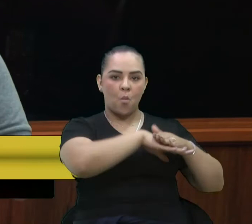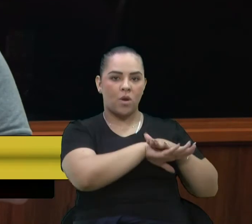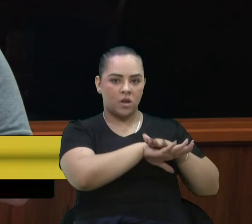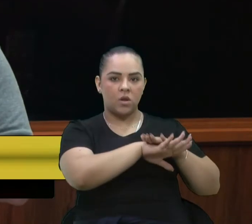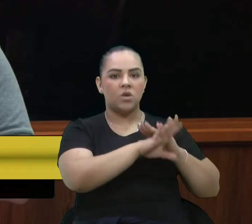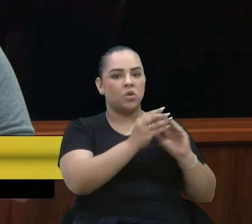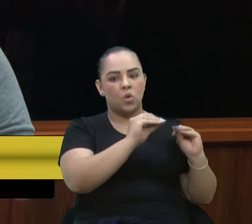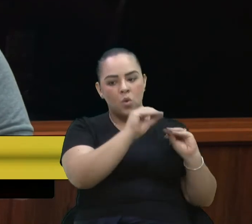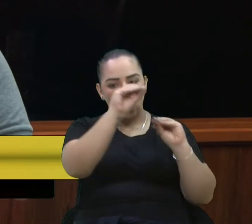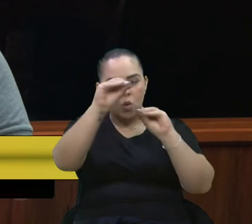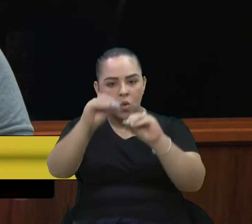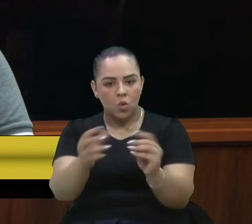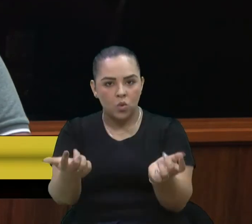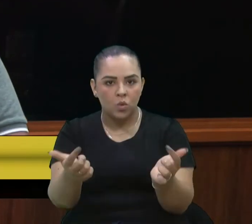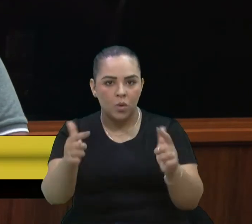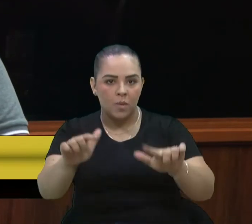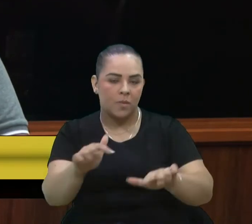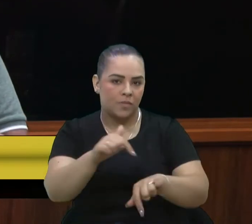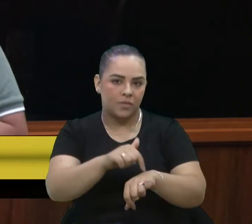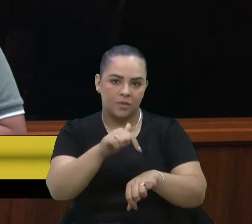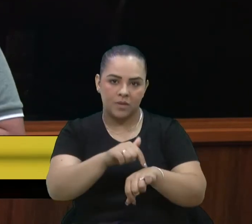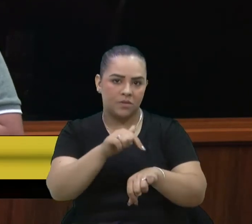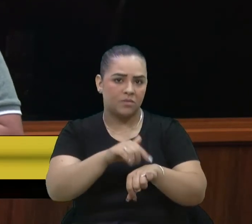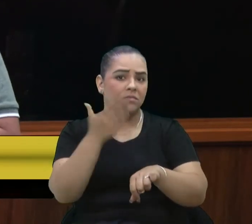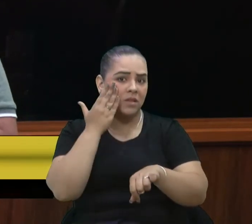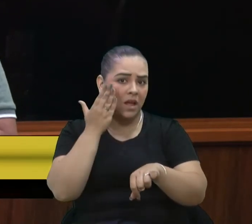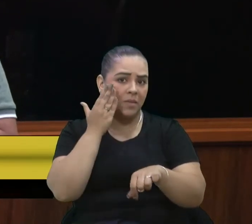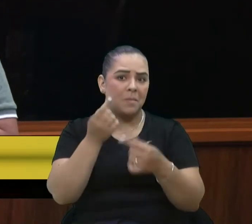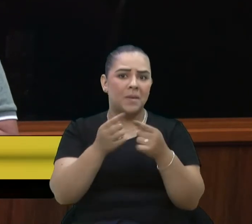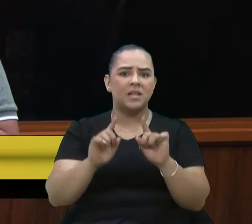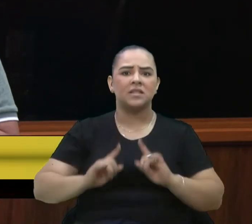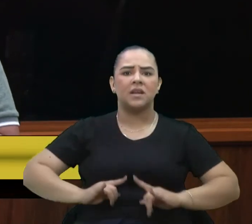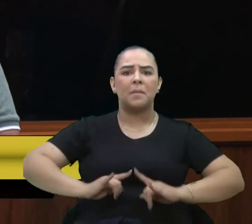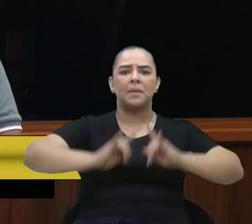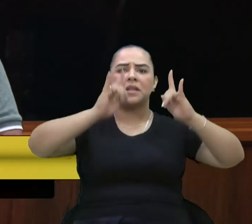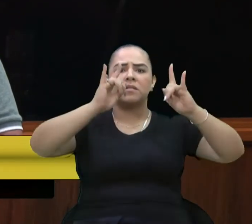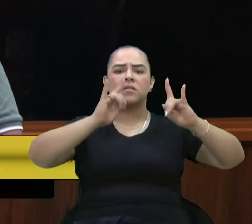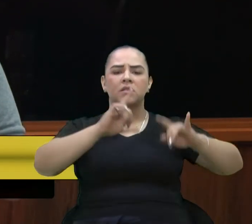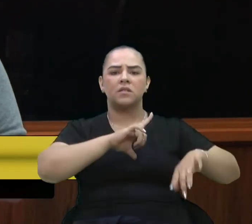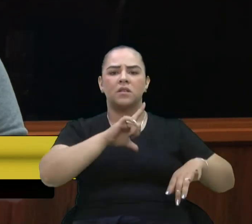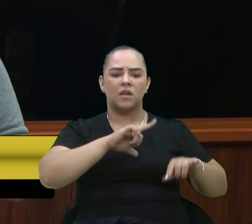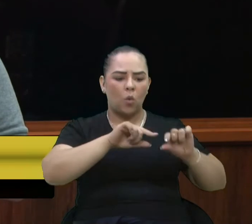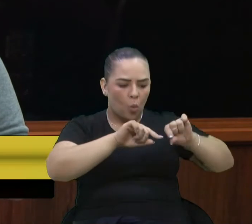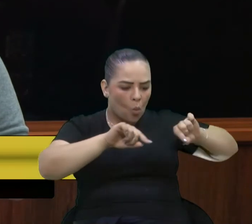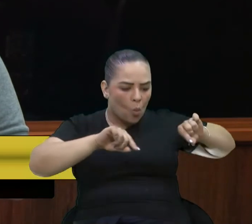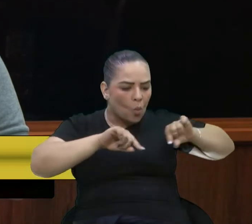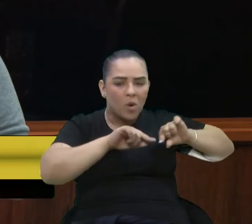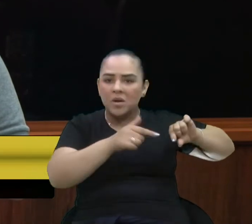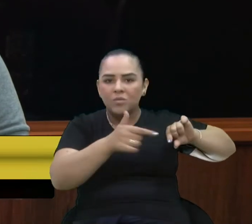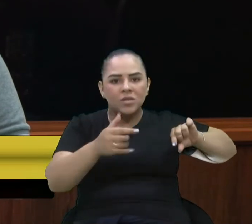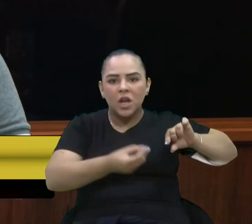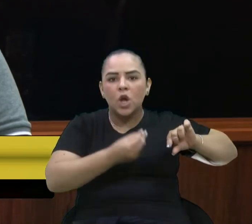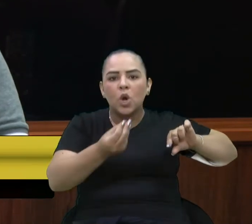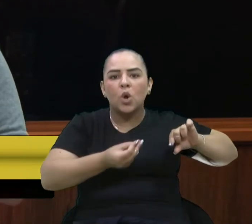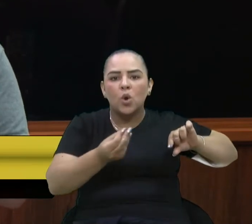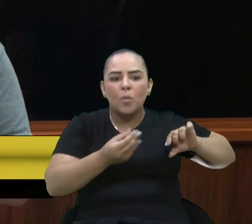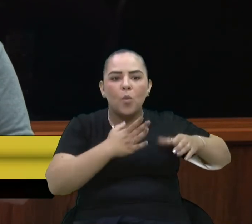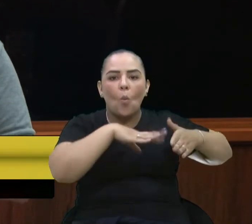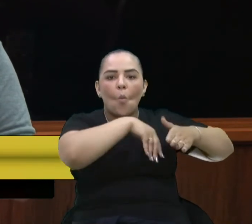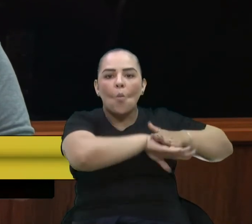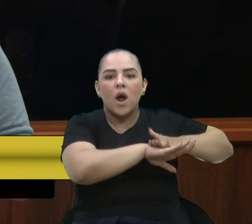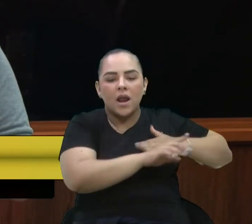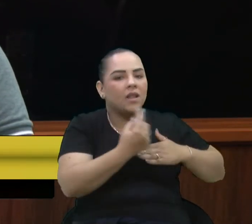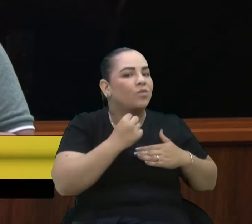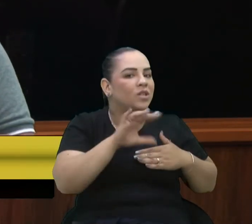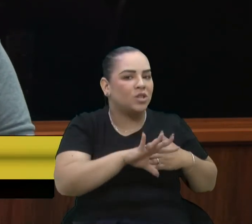na hora que eu sei que vai passar. Pessoas que moram em um apartamento de 40 metros quadrados, eu não sei se conseguem colocar. E a falta